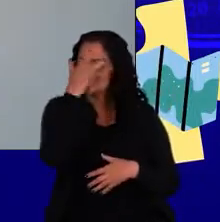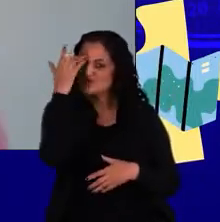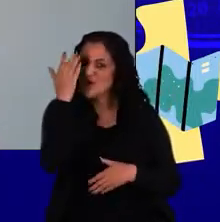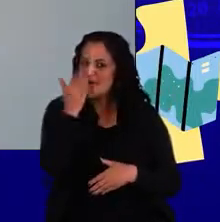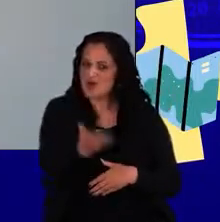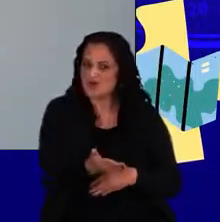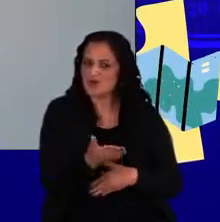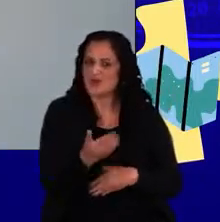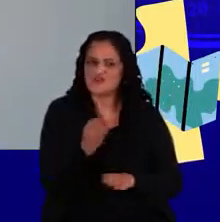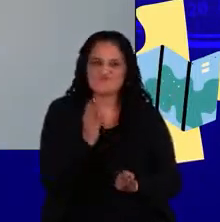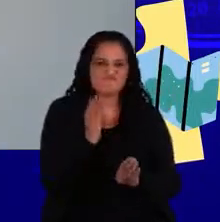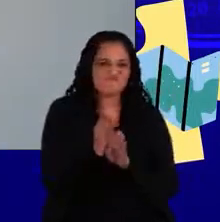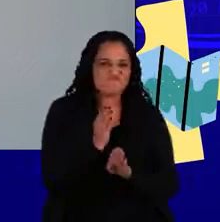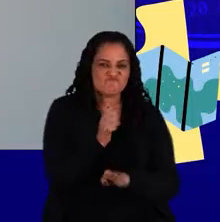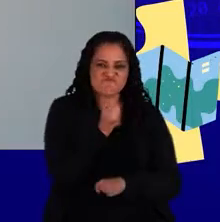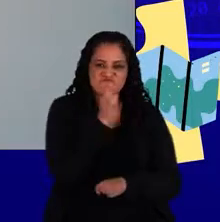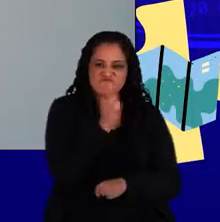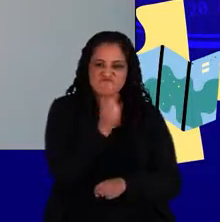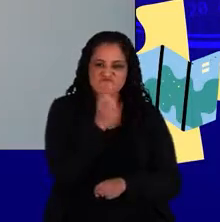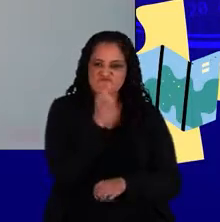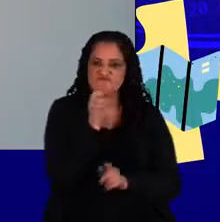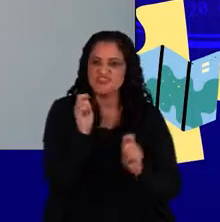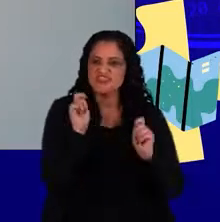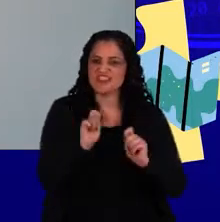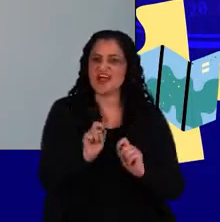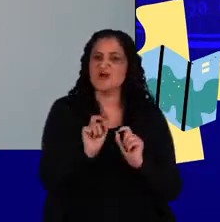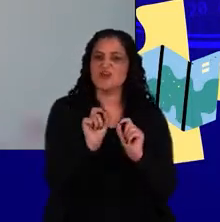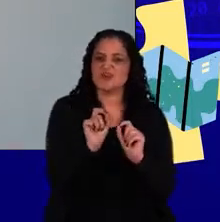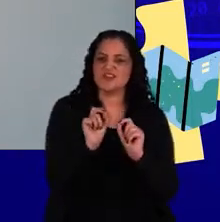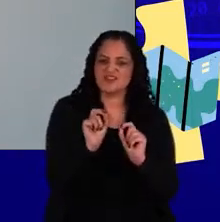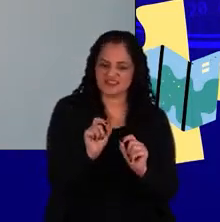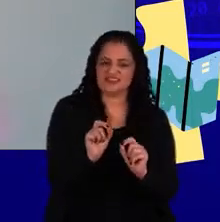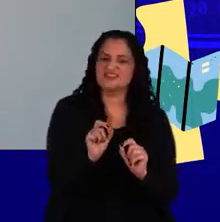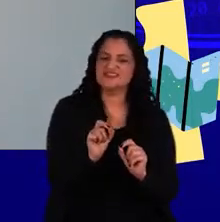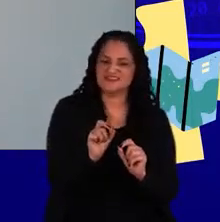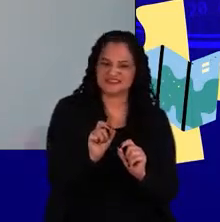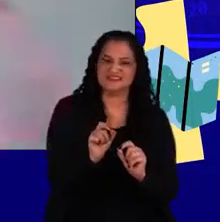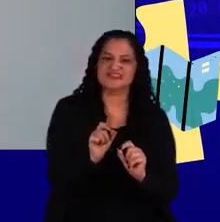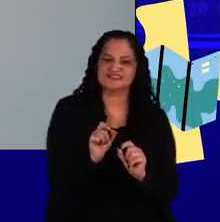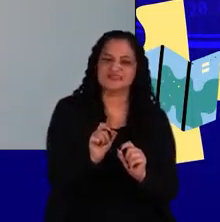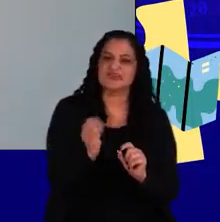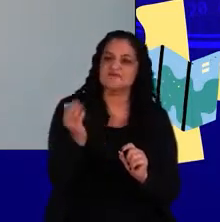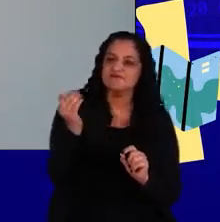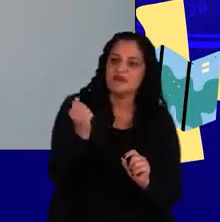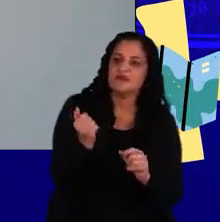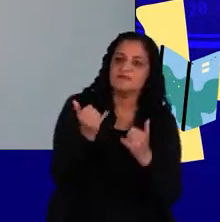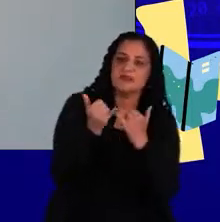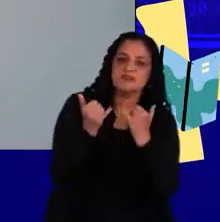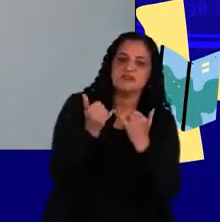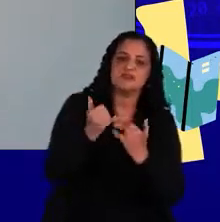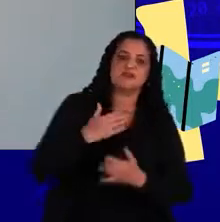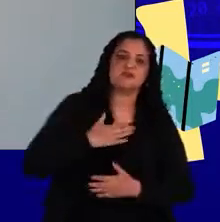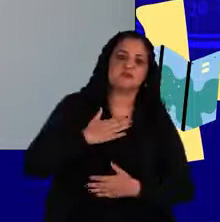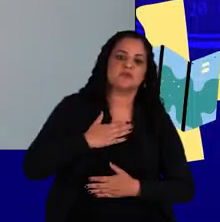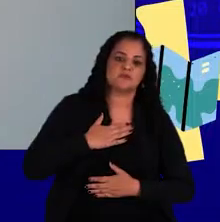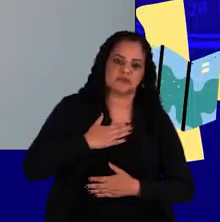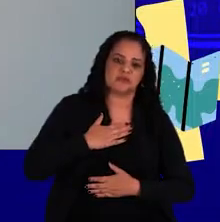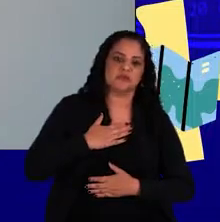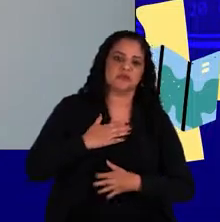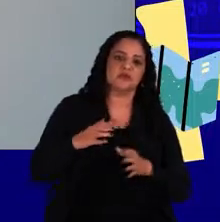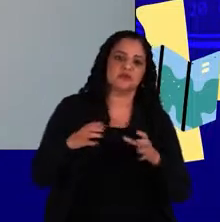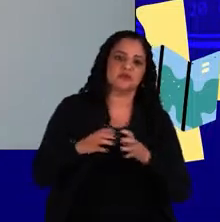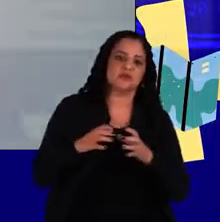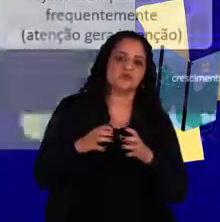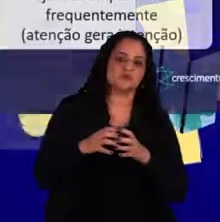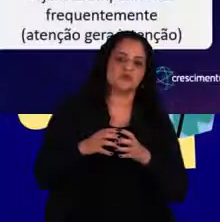e que enquanto a gente não identificar isso, podemos acabar sempre trazendo pessoas muito parecidas com a gente para dentro